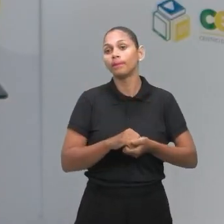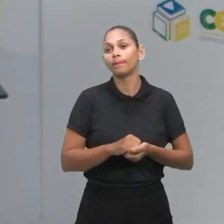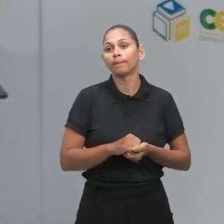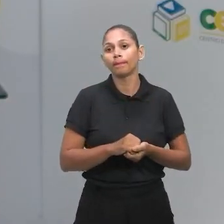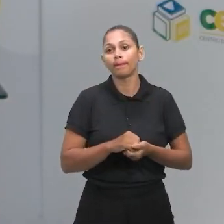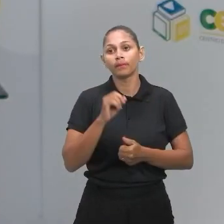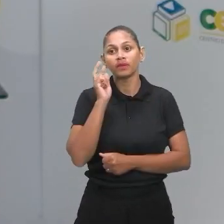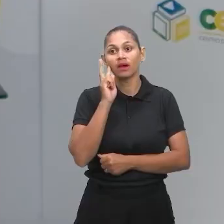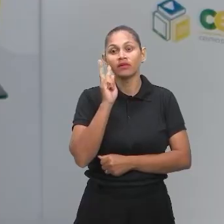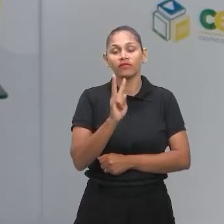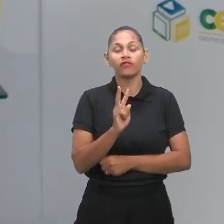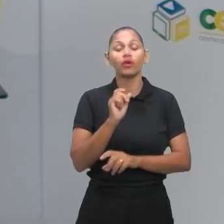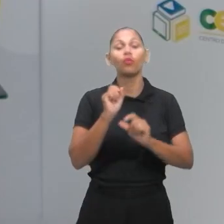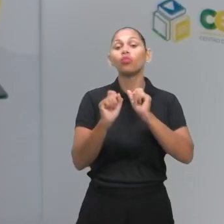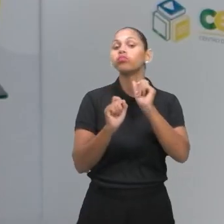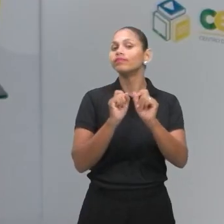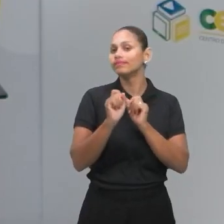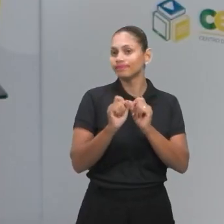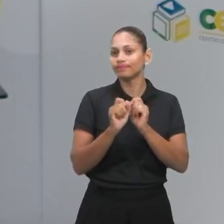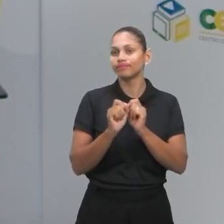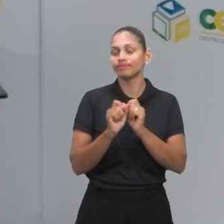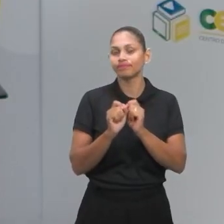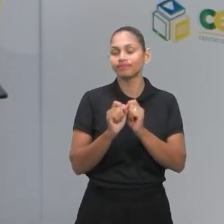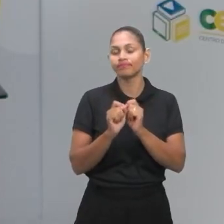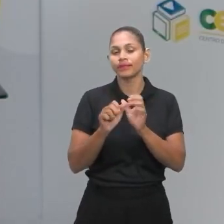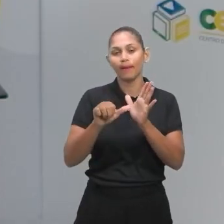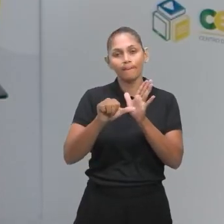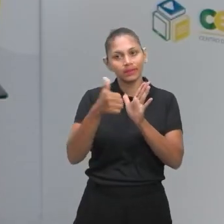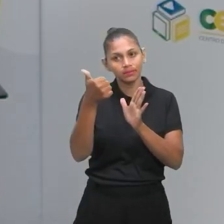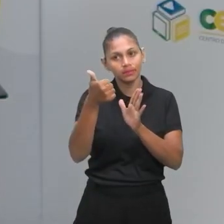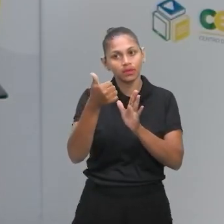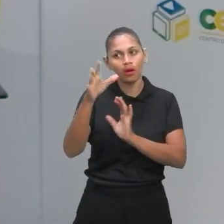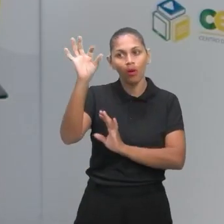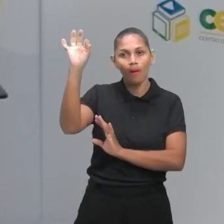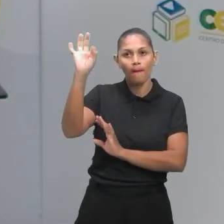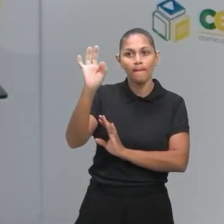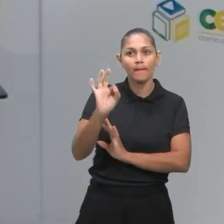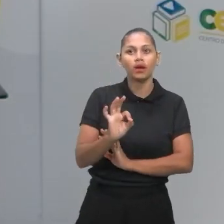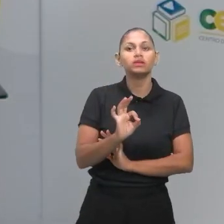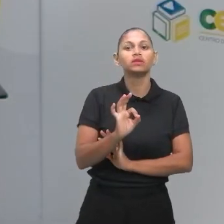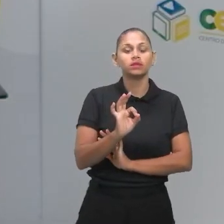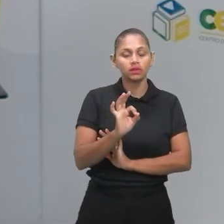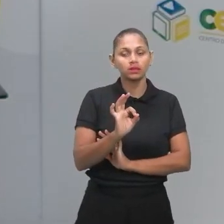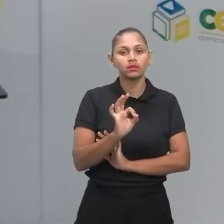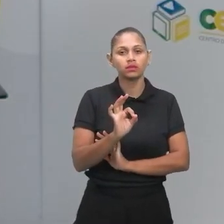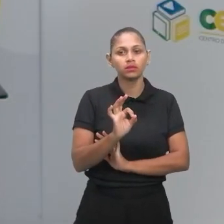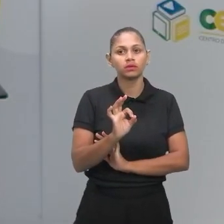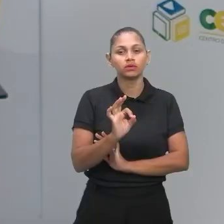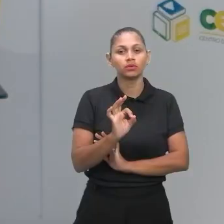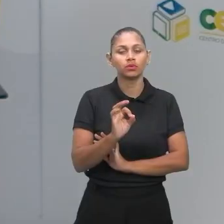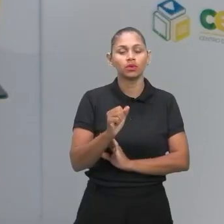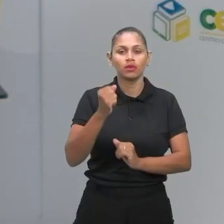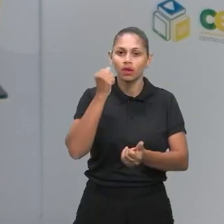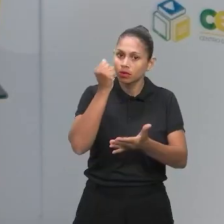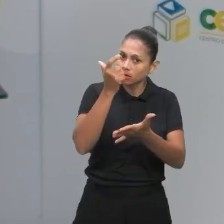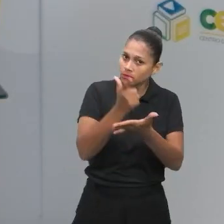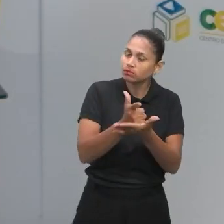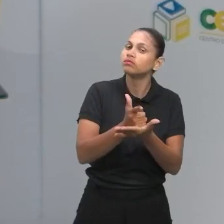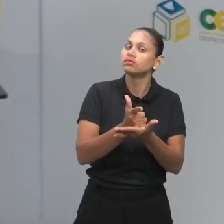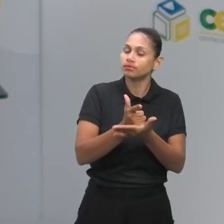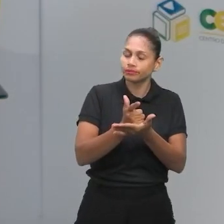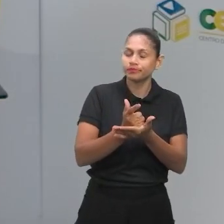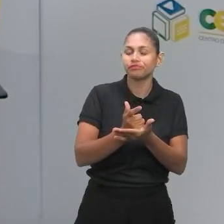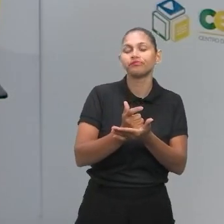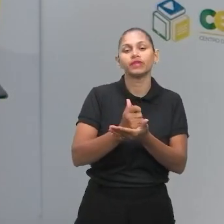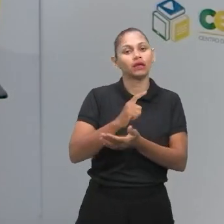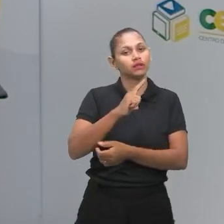ver aqui em matemática básica? Primeira coisa é a porcentagem. Ah, professor, o que é porcentagem? Geralmente, quando você vai comprar alguma coisa, você tem ali algum